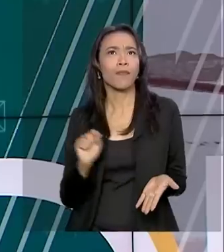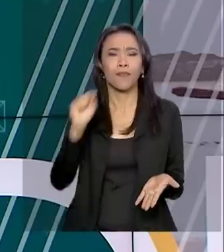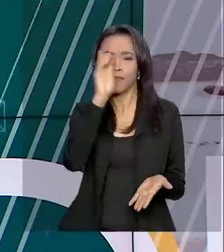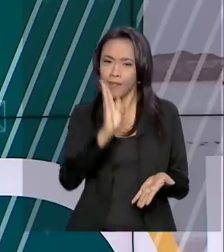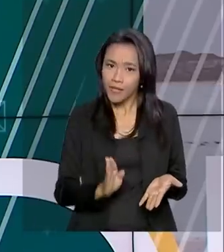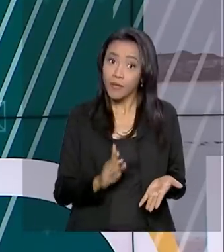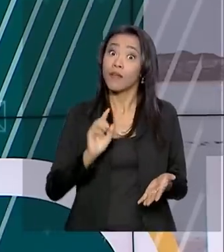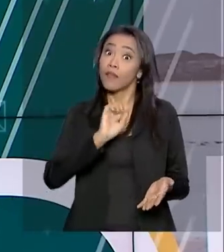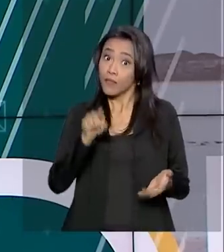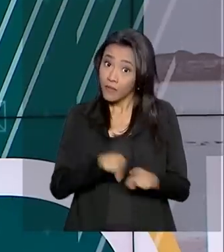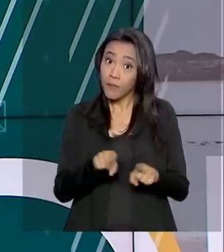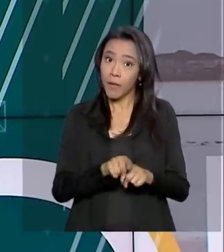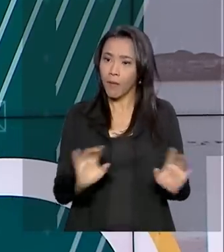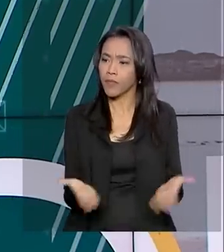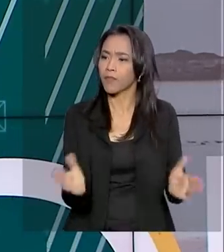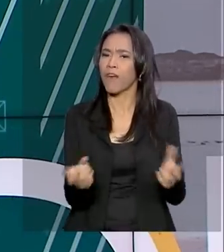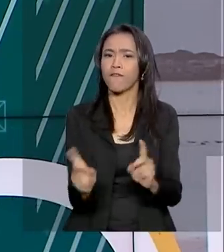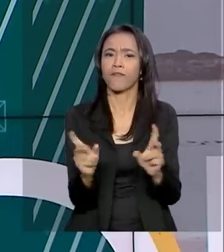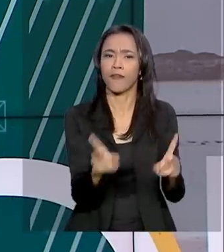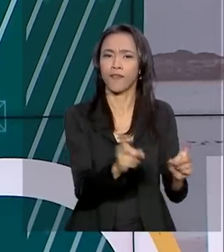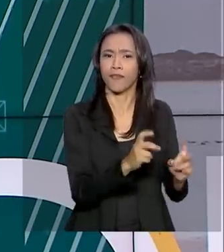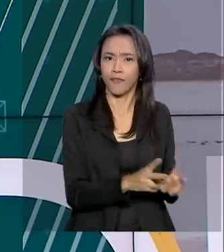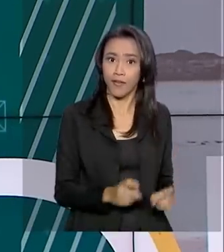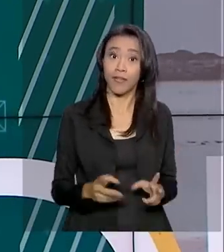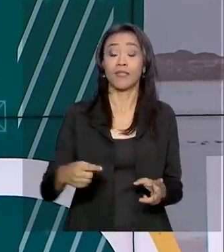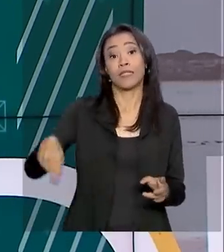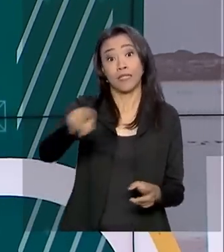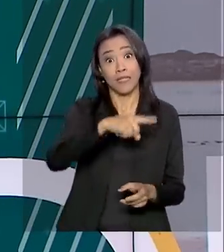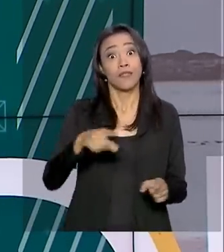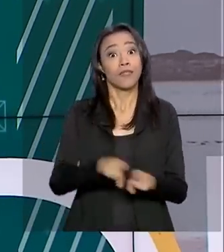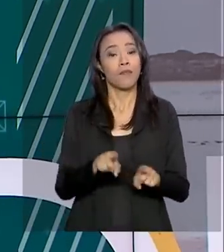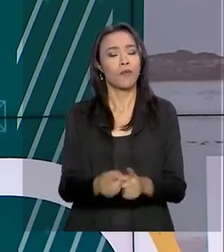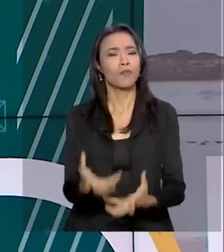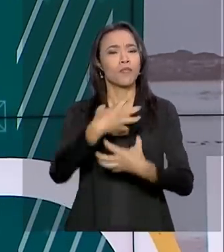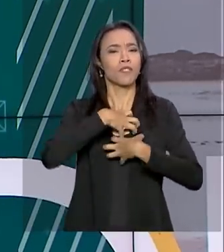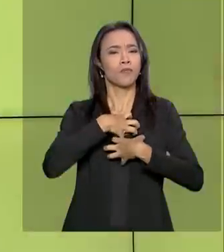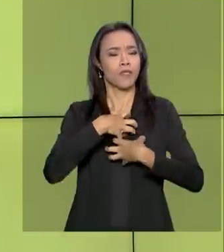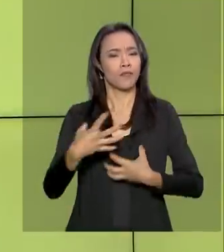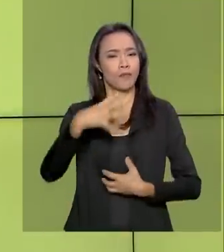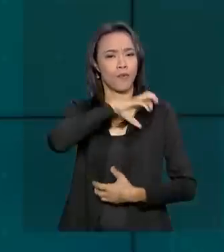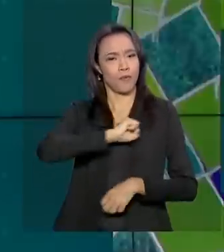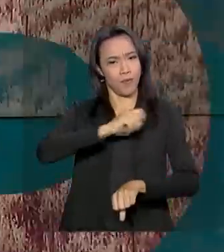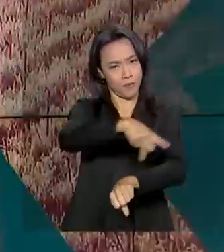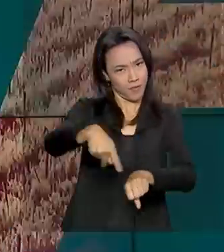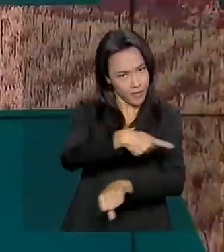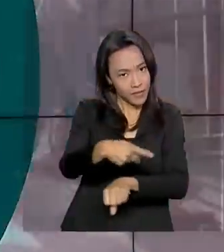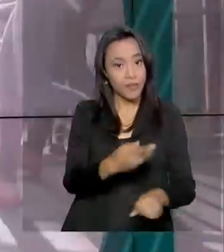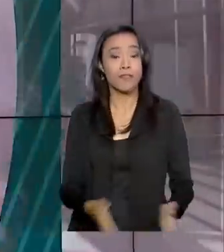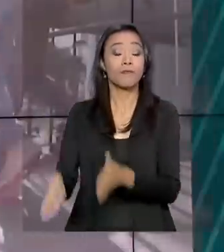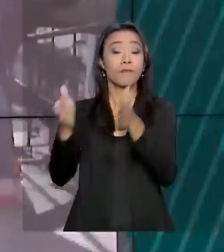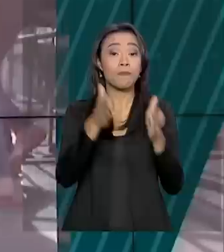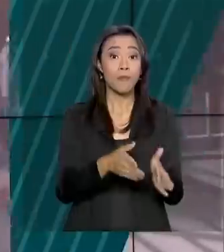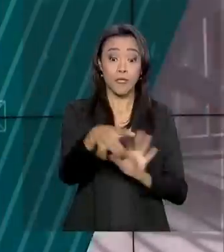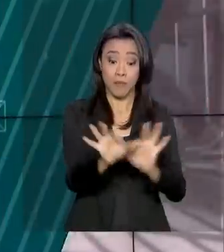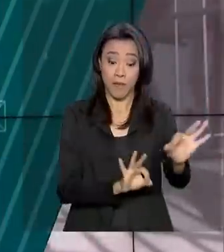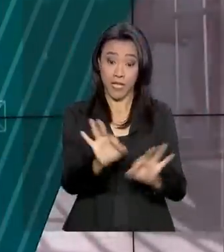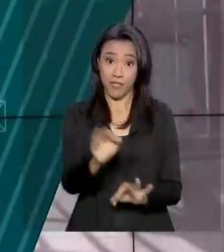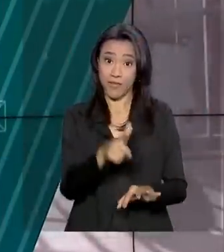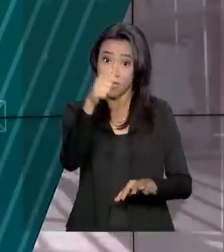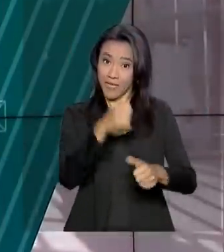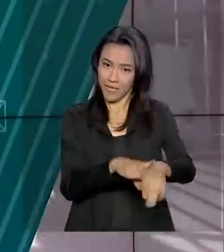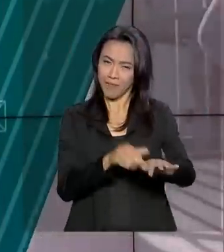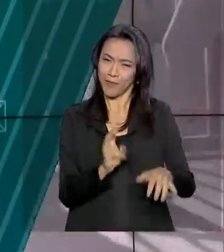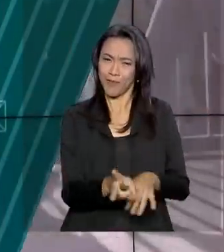Além de movimentar o comércio, a iniciativa pretende resgatar o patriotismo. E veja também os preparativos para o 7 de setembro.